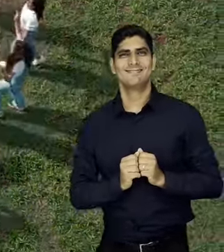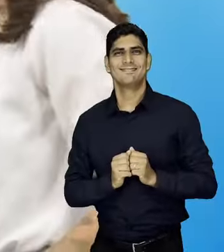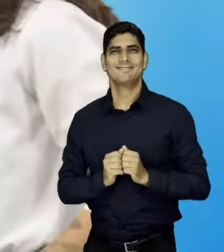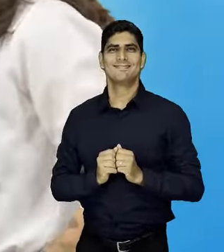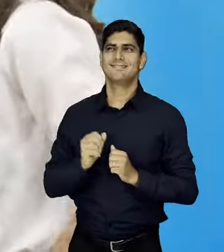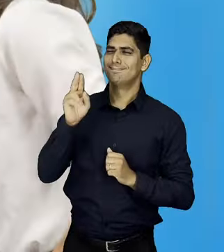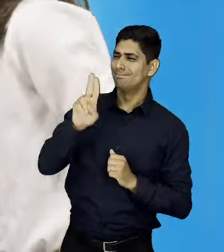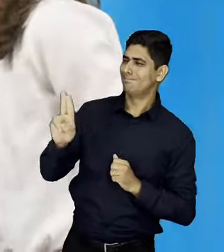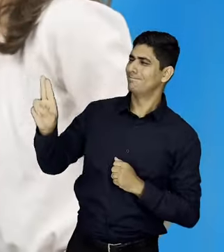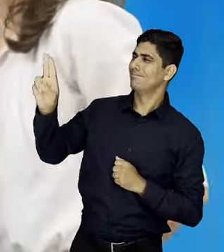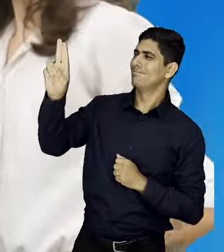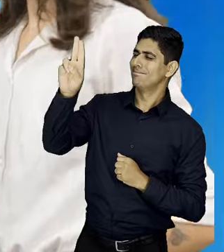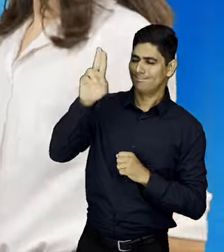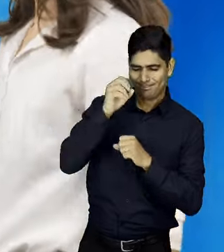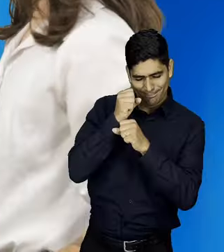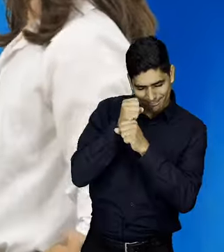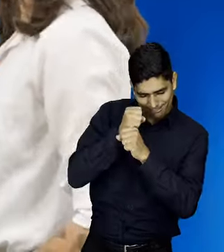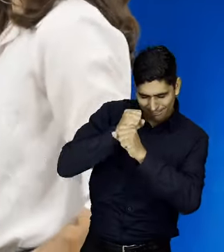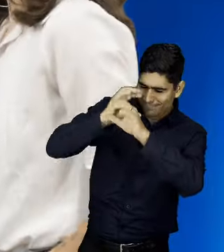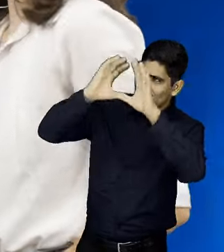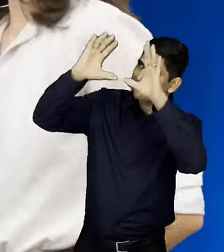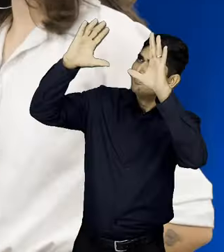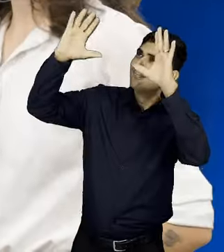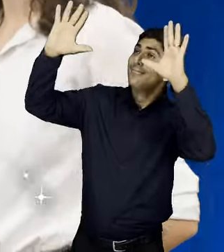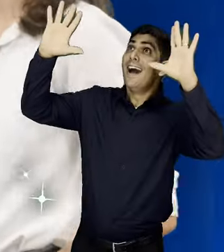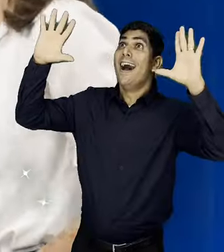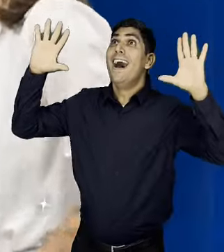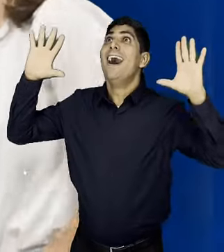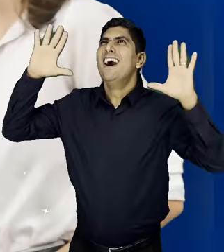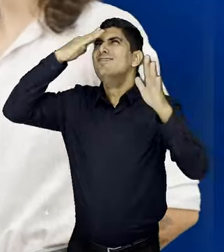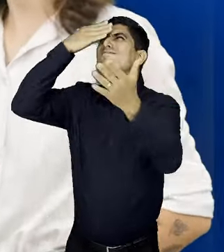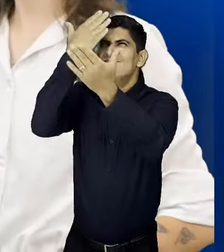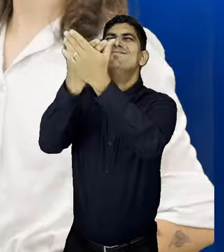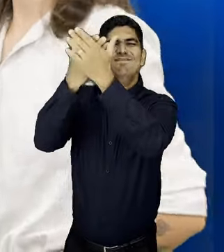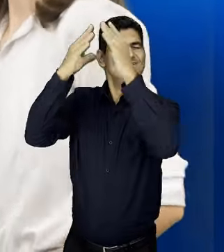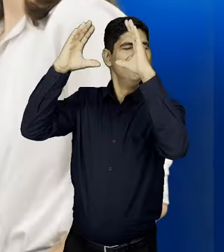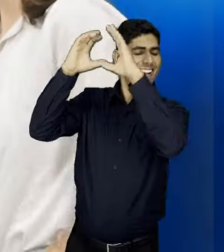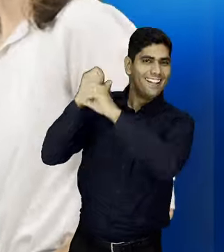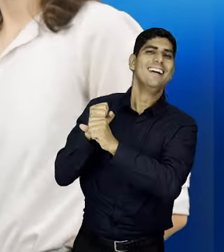Uma universidade que acredita em sonhos